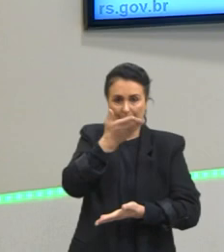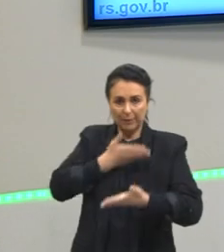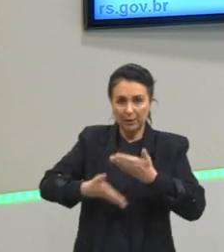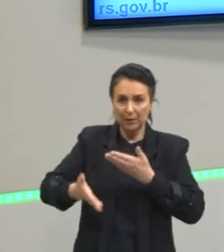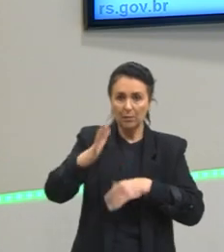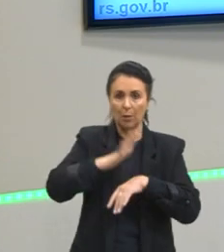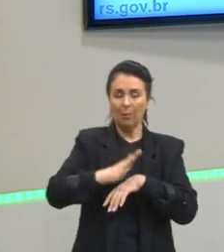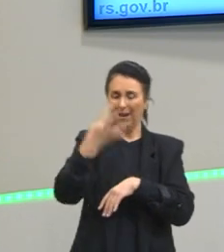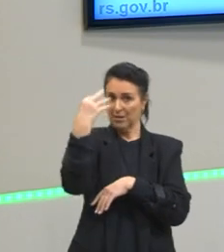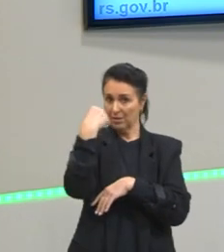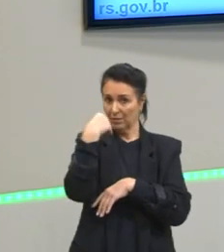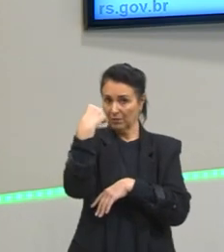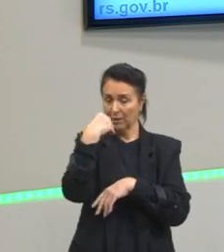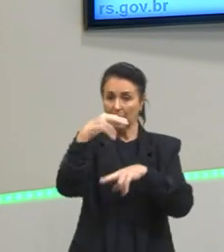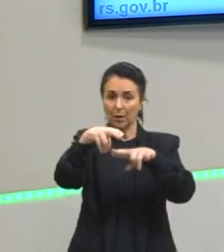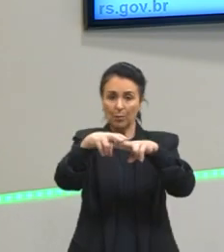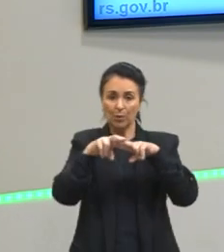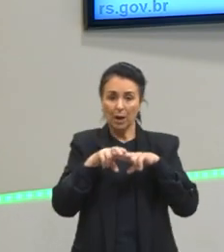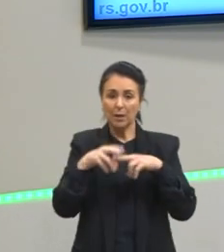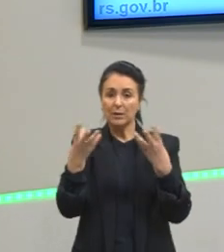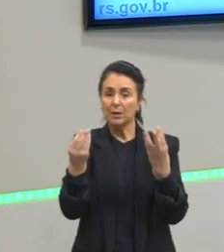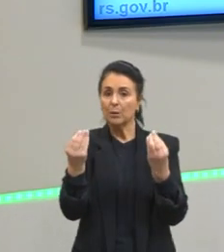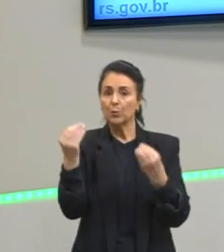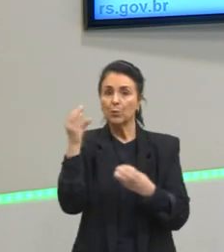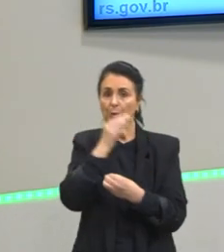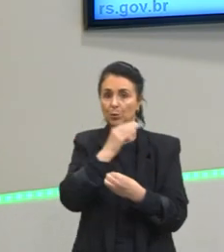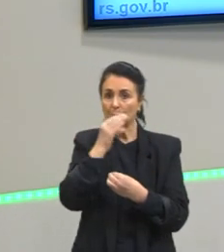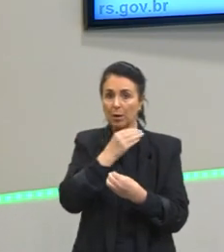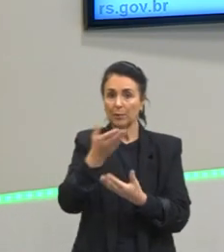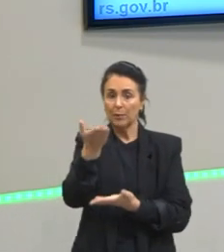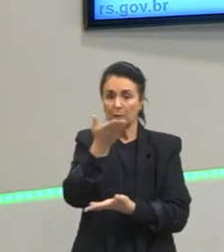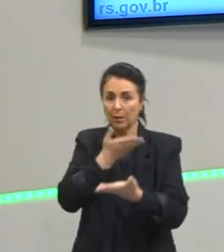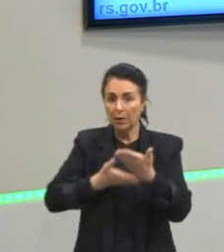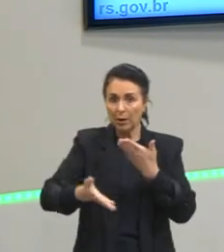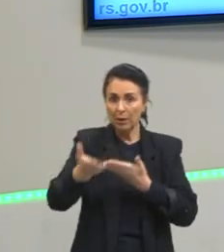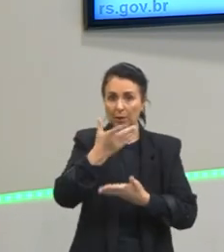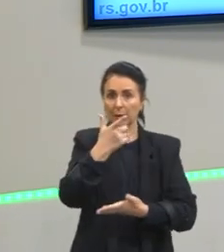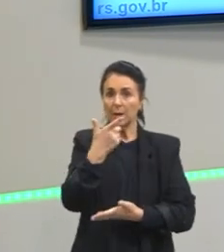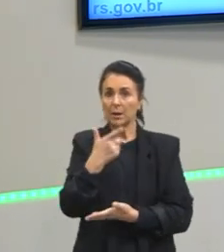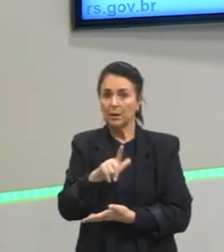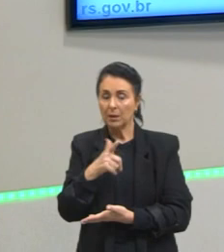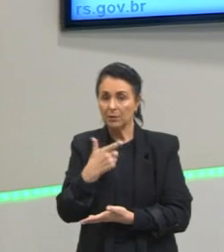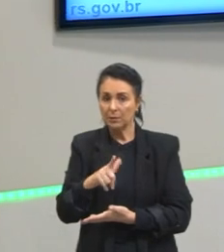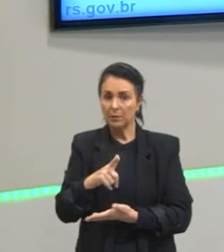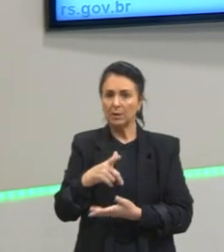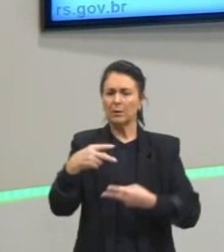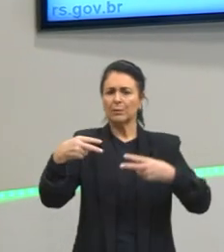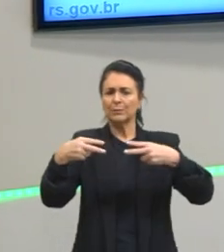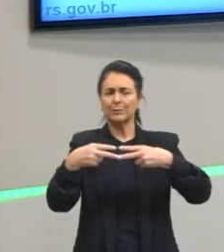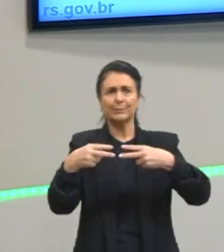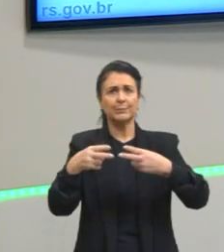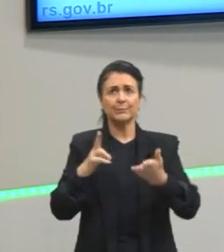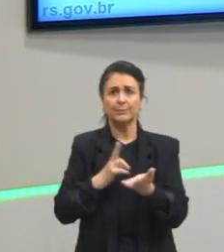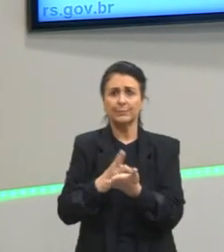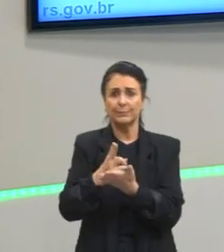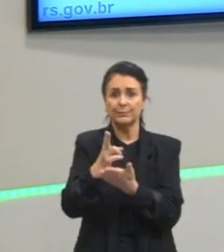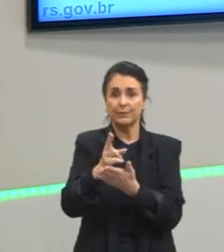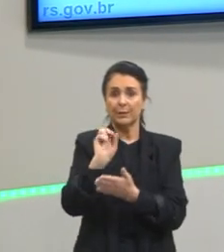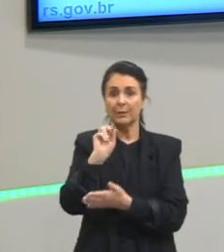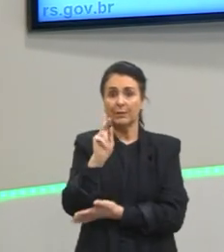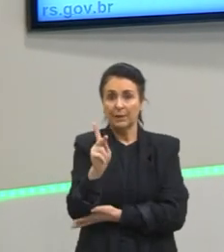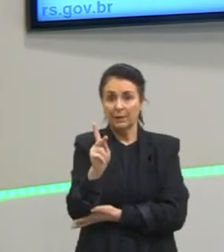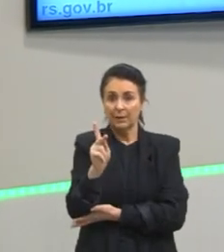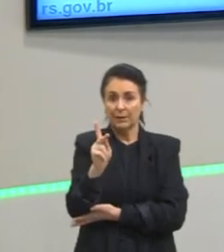fraca, tá? Em função de ser muito rápida essa indução e dele não existir, né? De não ser um dipolo permanente. Ok?